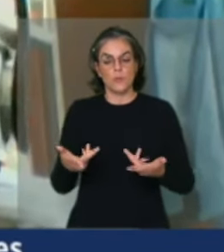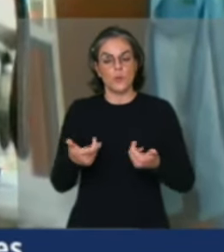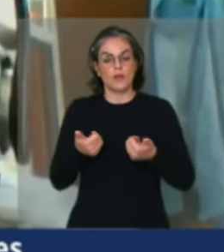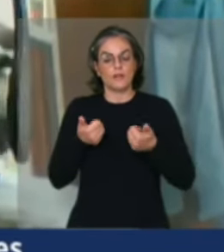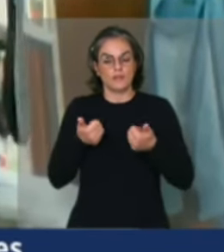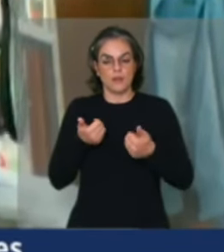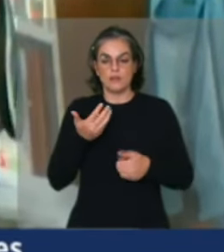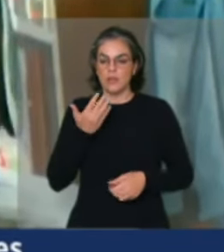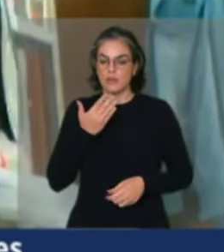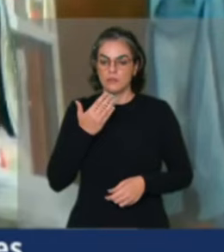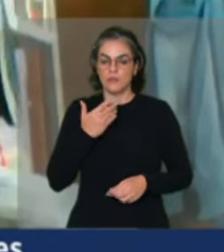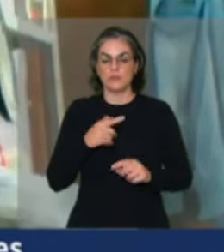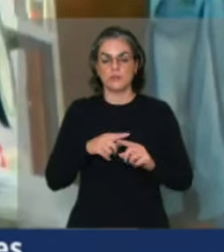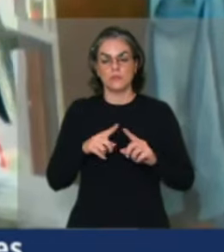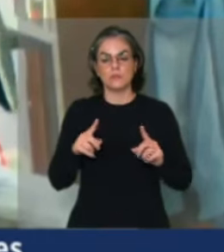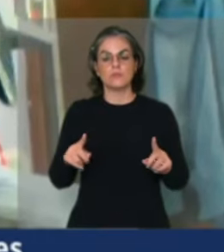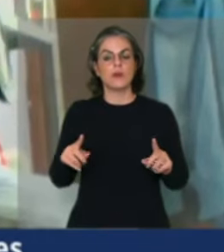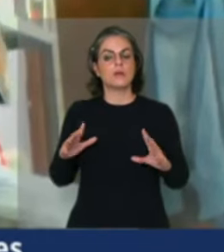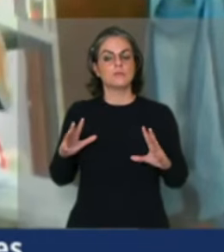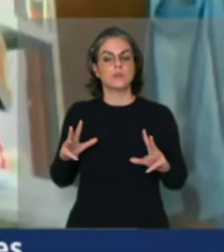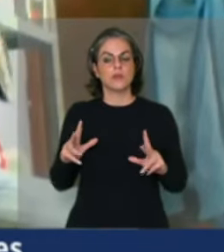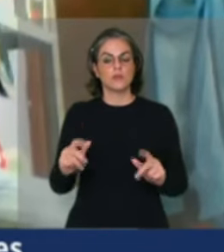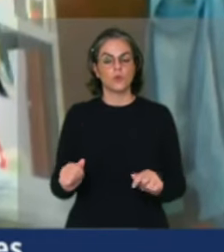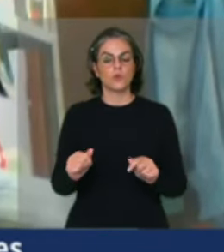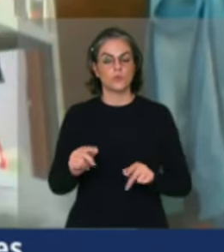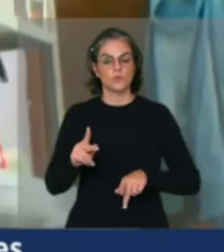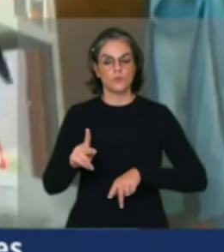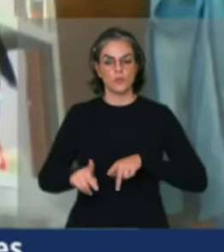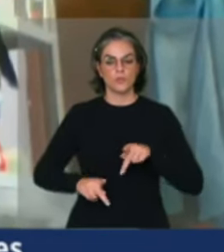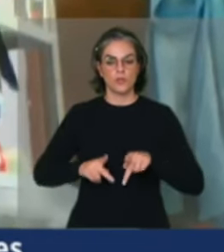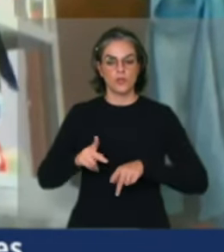mas que é para que o povo brasileiro nas periferias